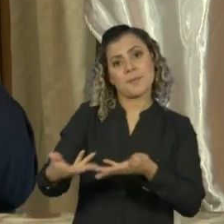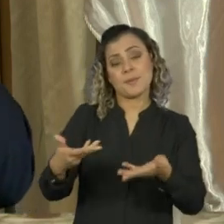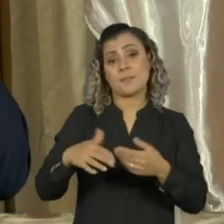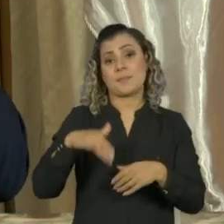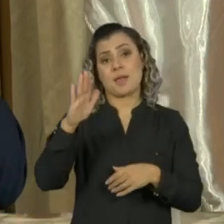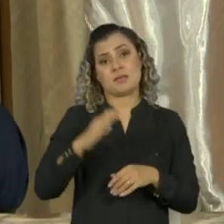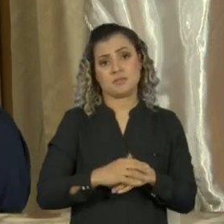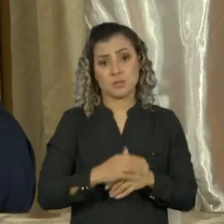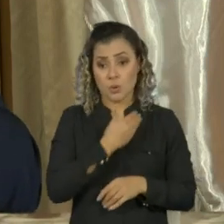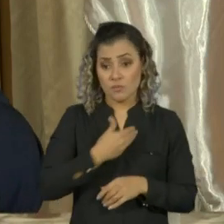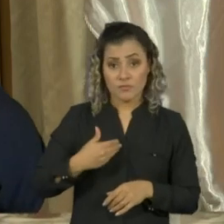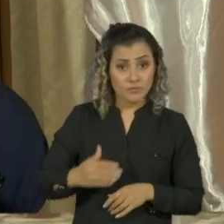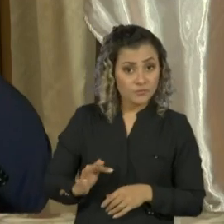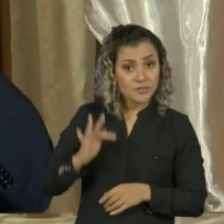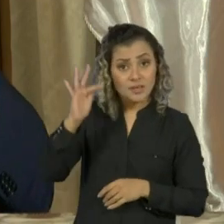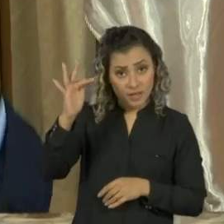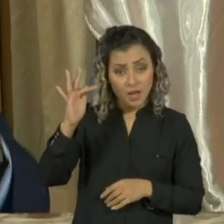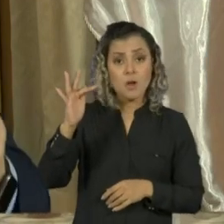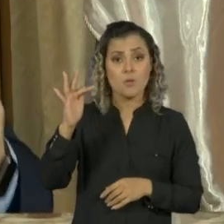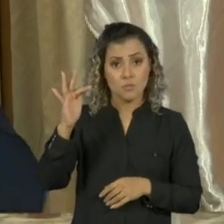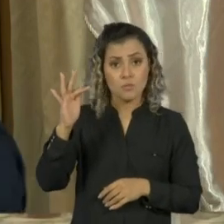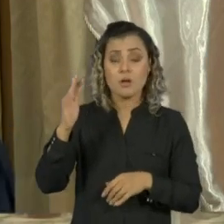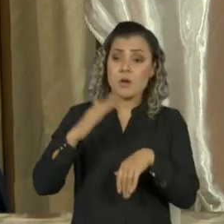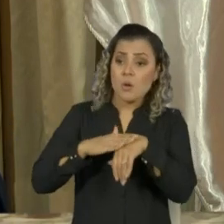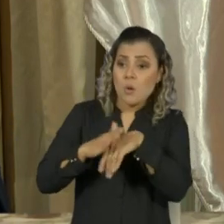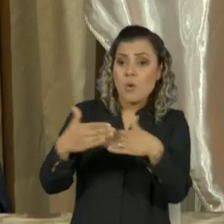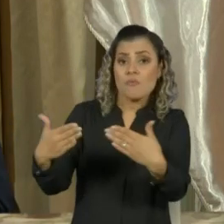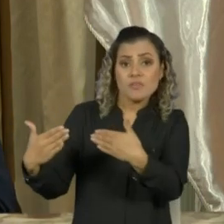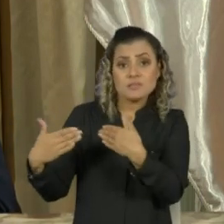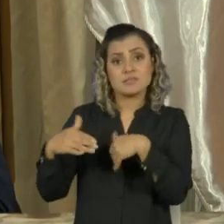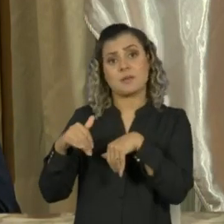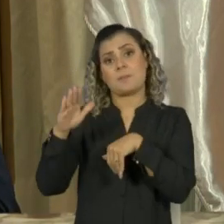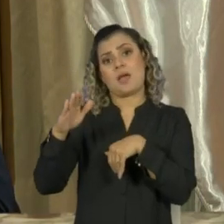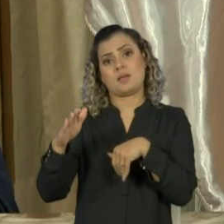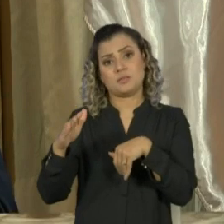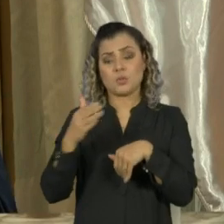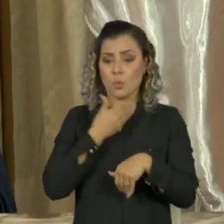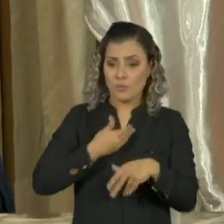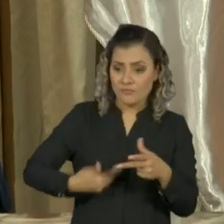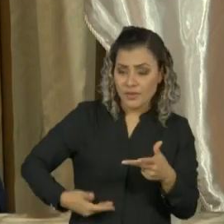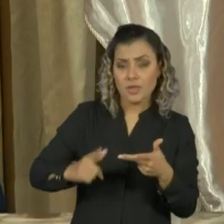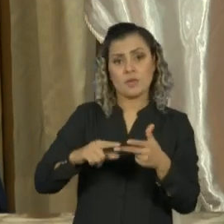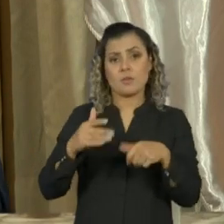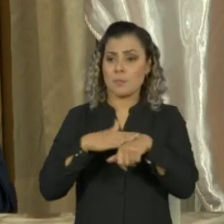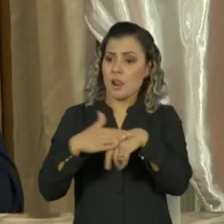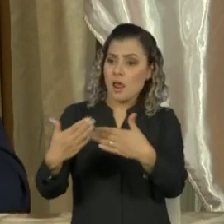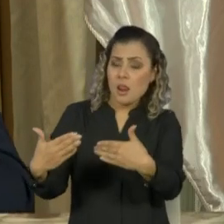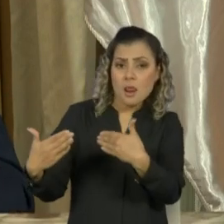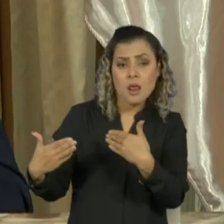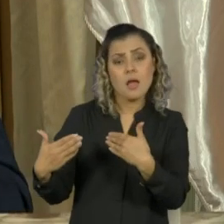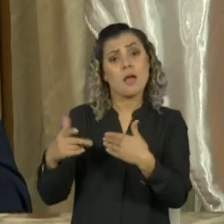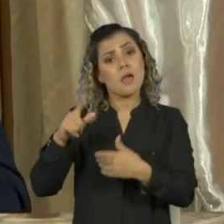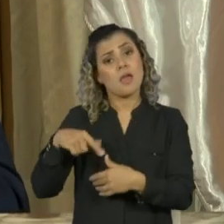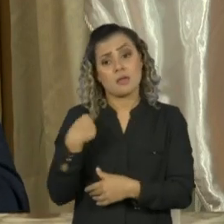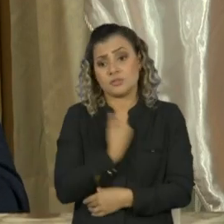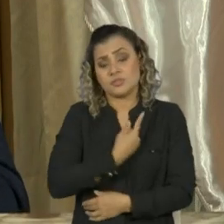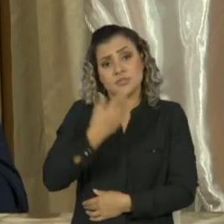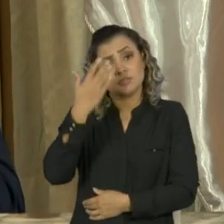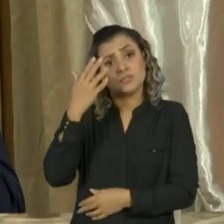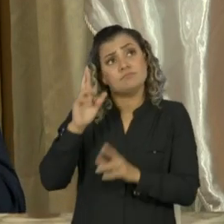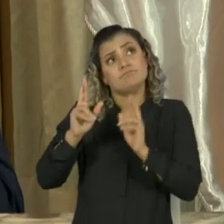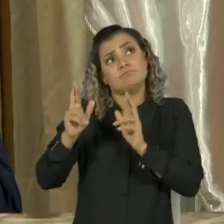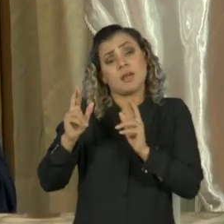que o governo federal converse mais com os governadores, que é algo que nós esperávamos que